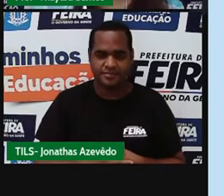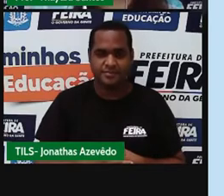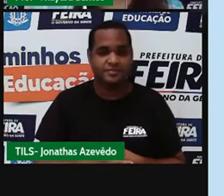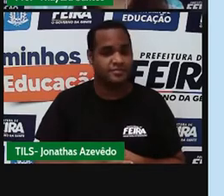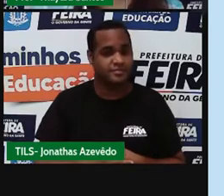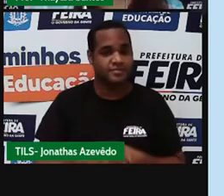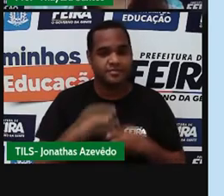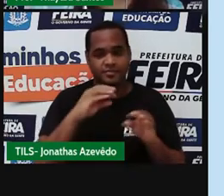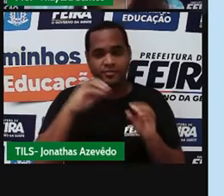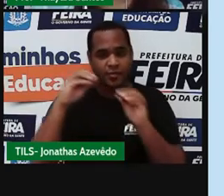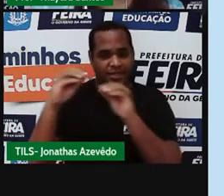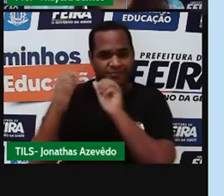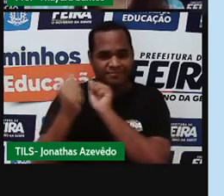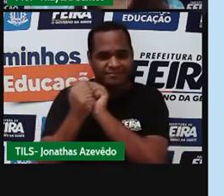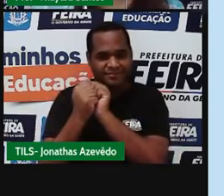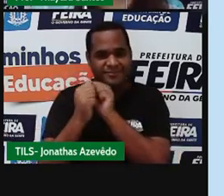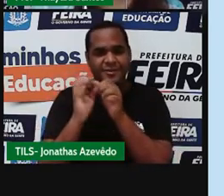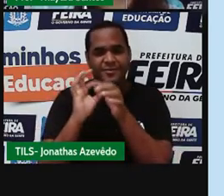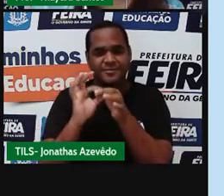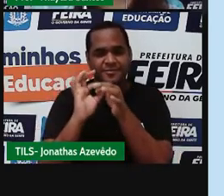Colocar eles juntinhos.